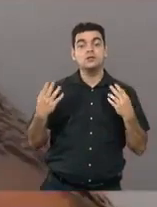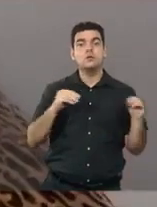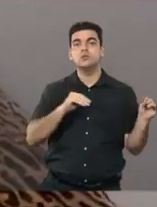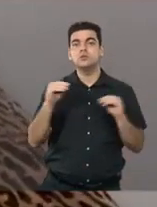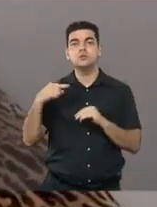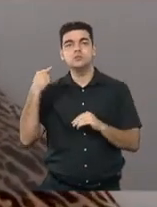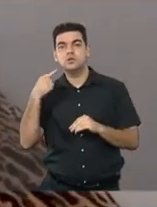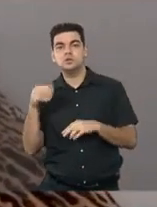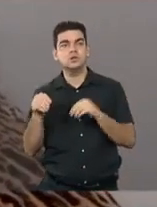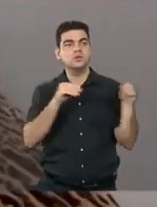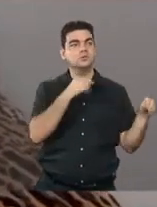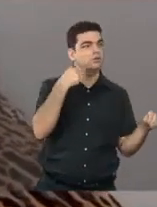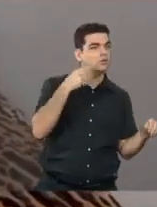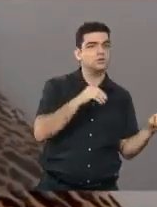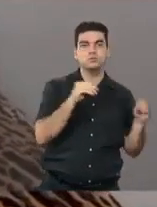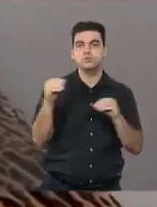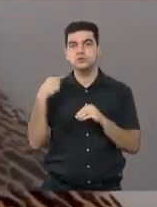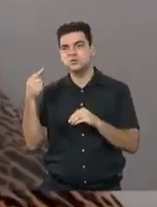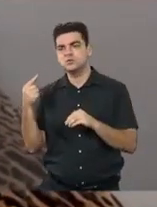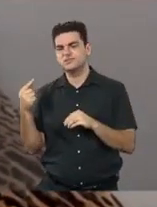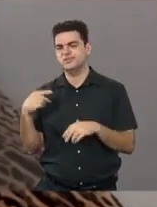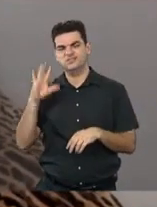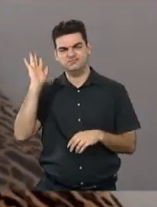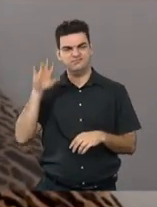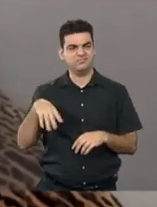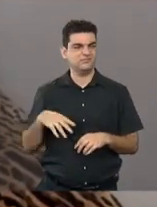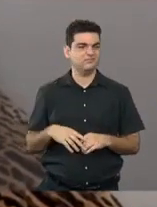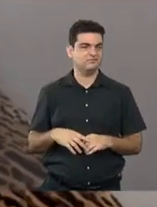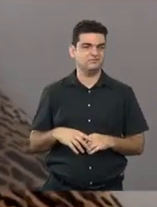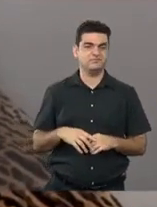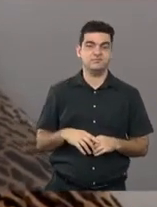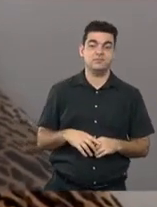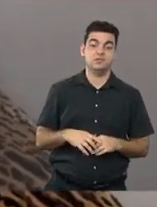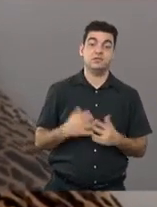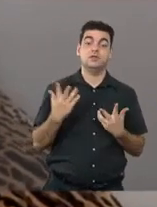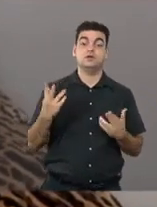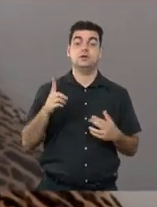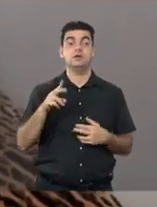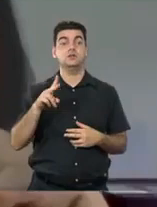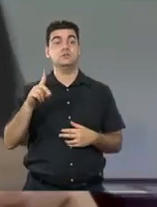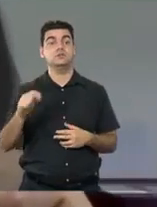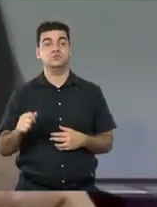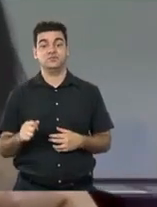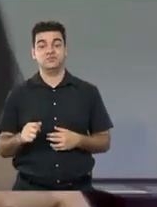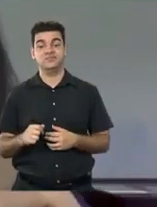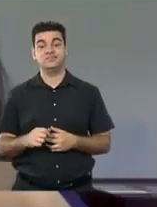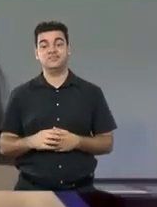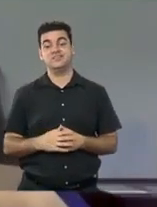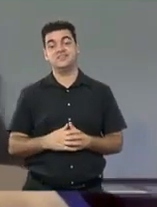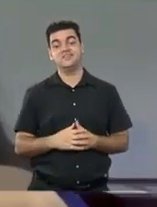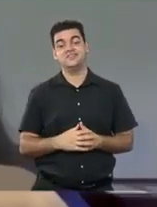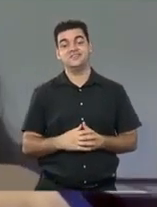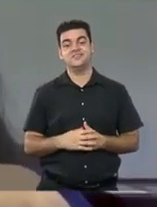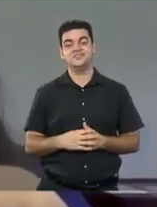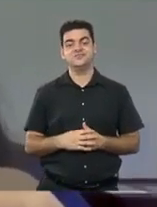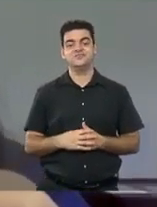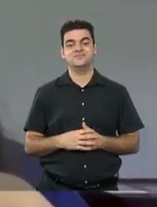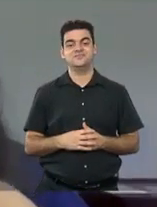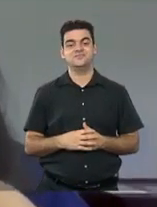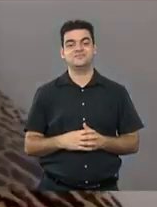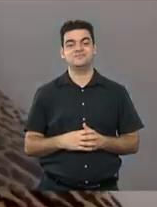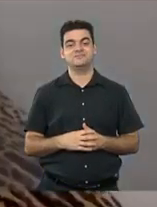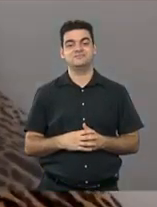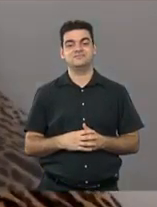eu sou vice de um, e aí eu aprendi também, eu acho que a Joênia e a Duda aprendeu também, eu queria fazer uma observação, Luiz, aí,